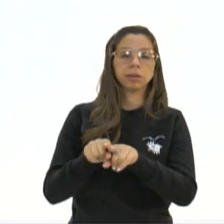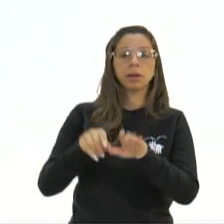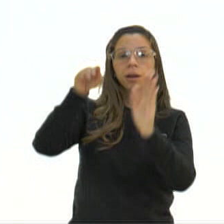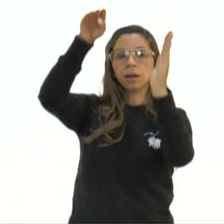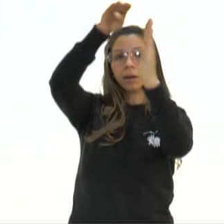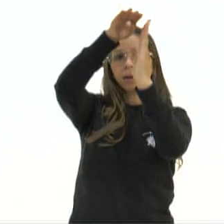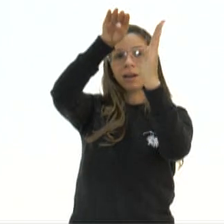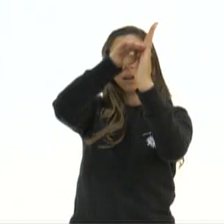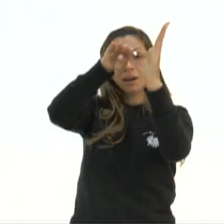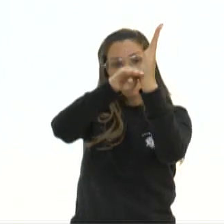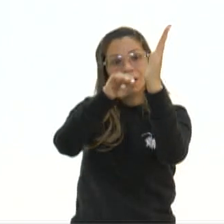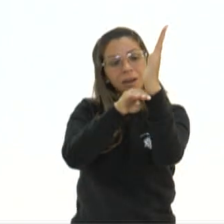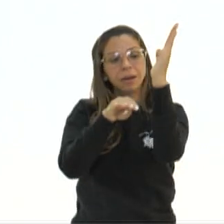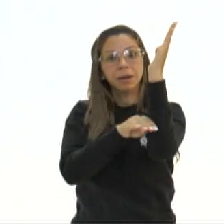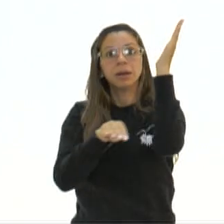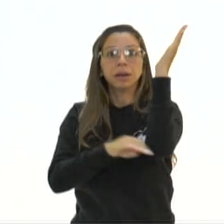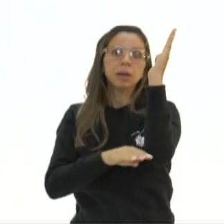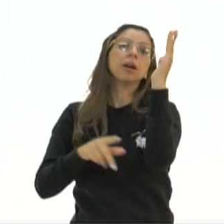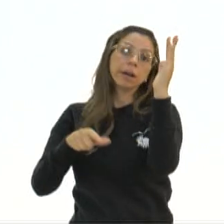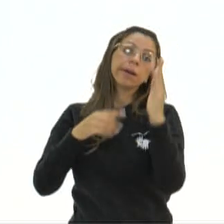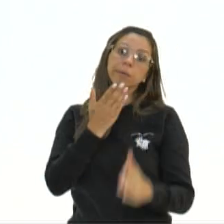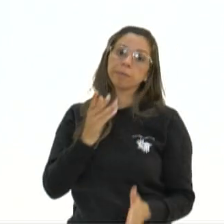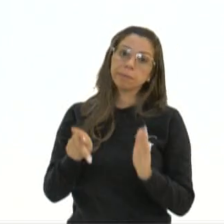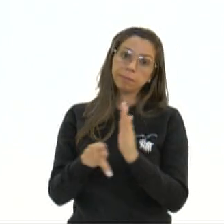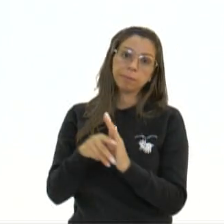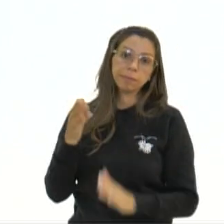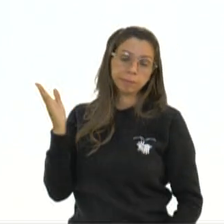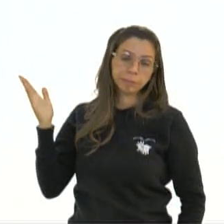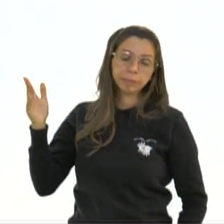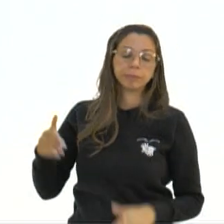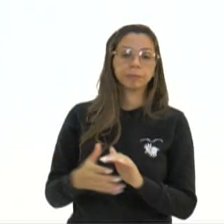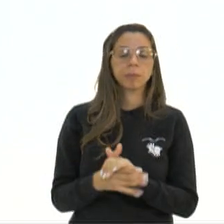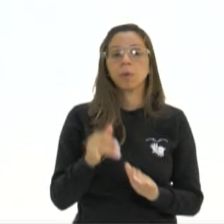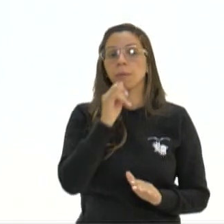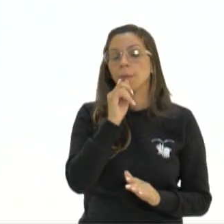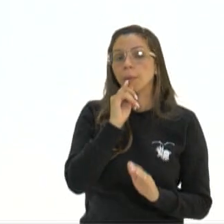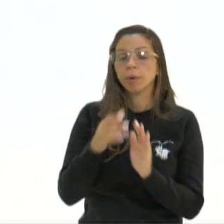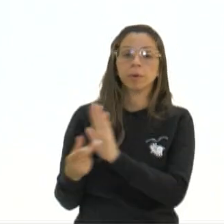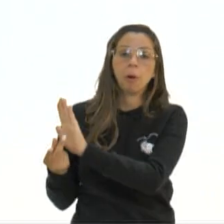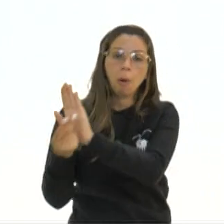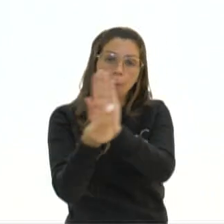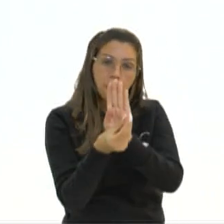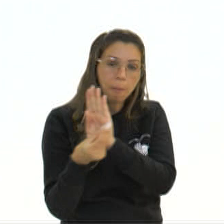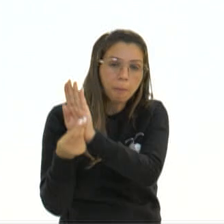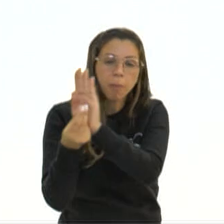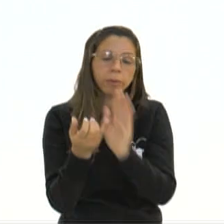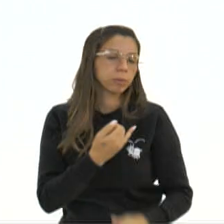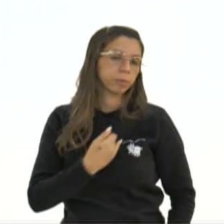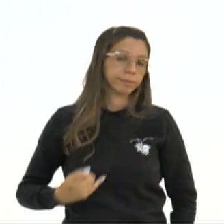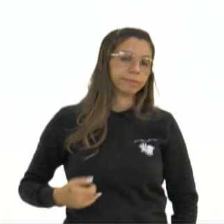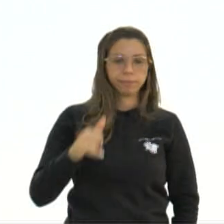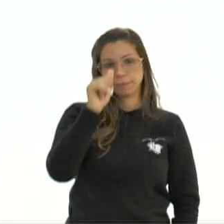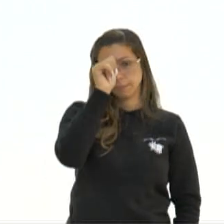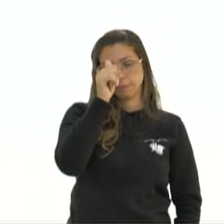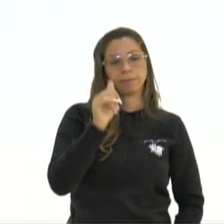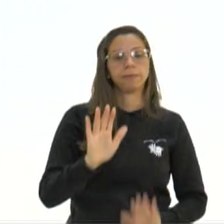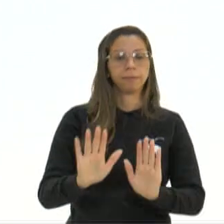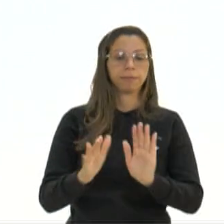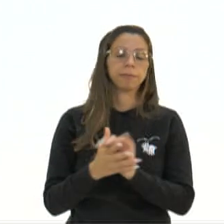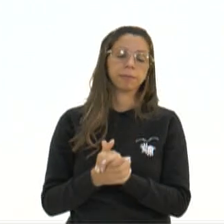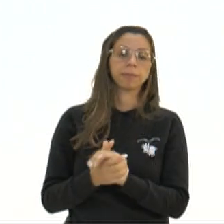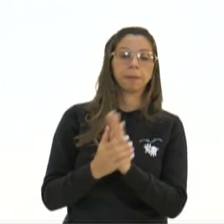ele advém desse império. Os nobres dos impérios hindus, eles diziam que essa